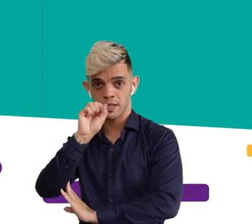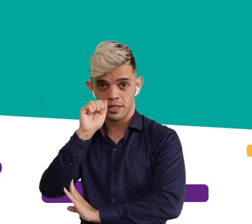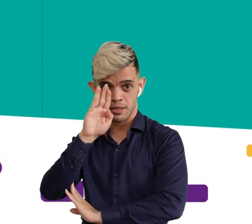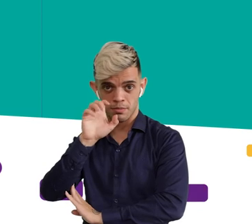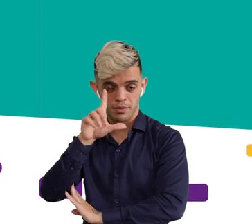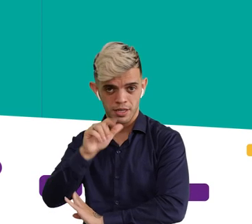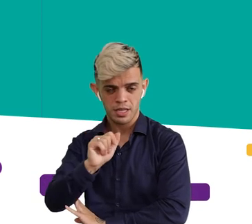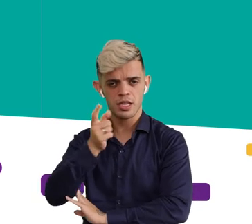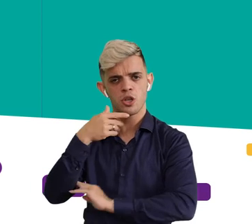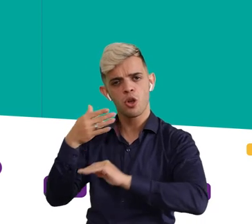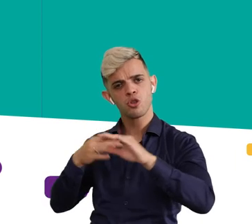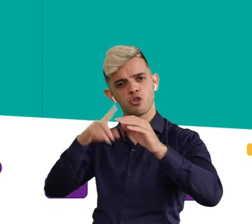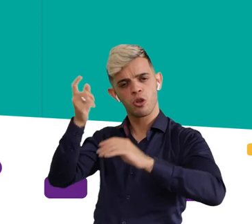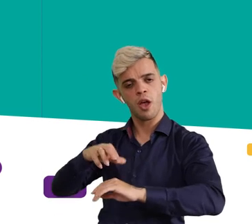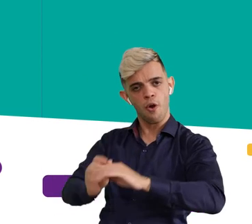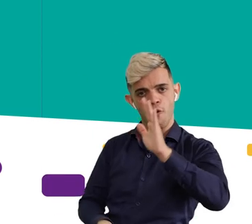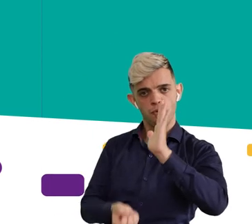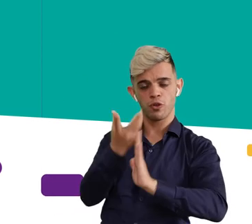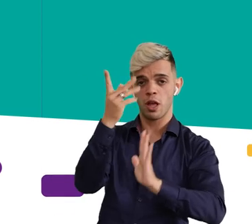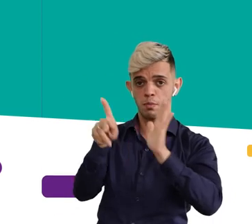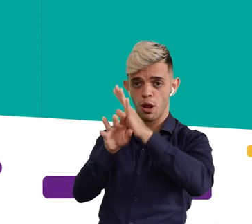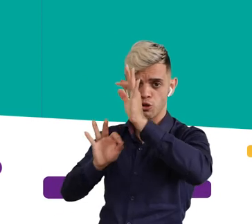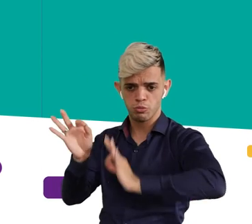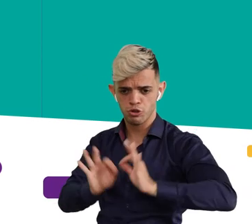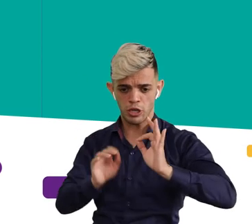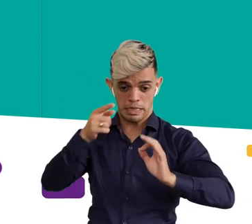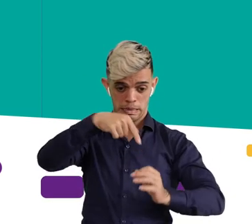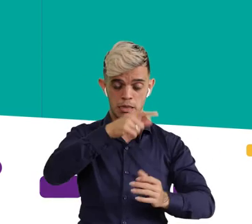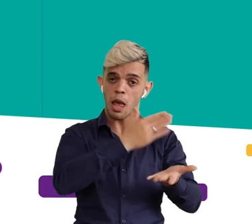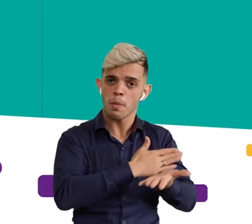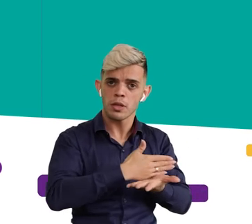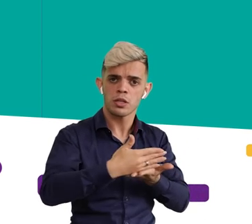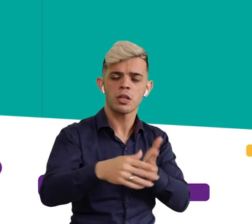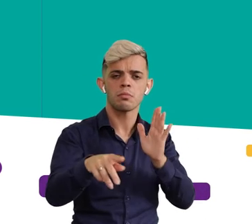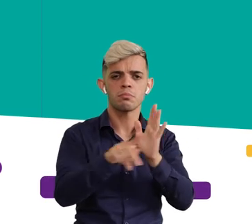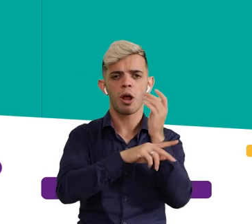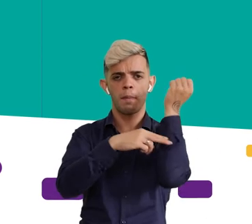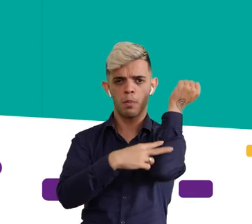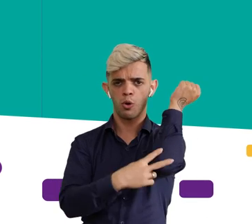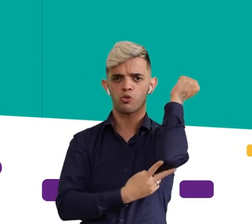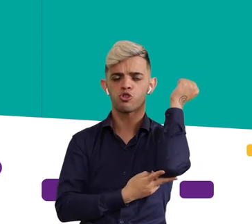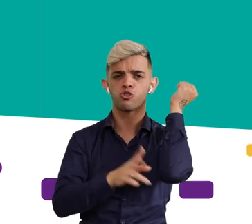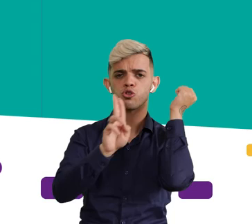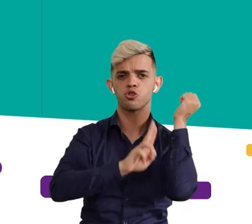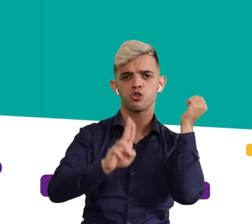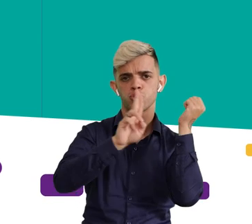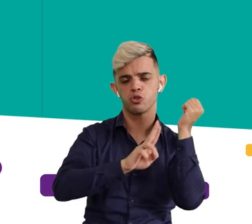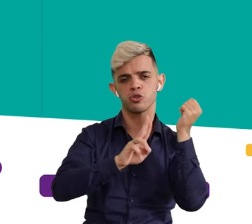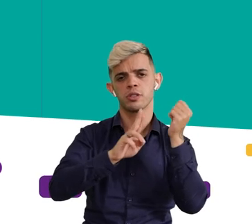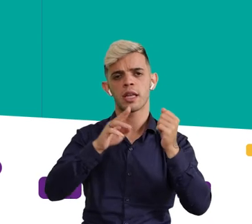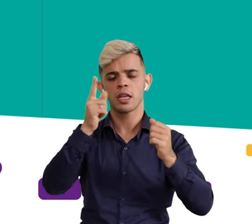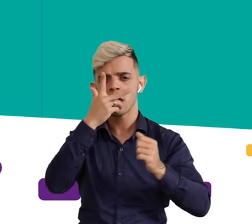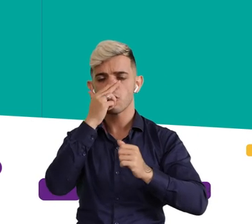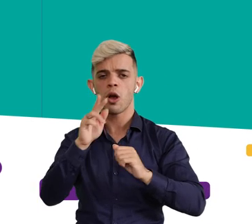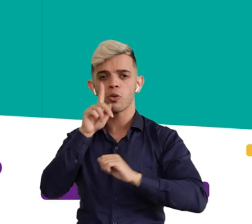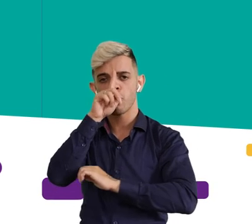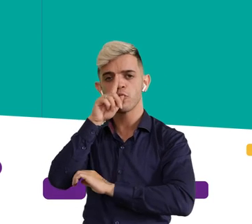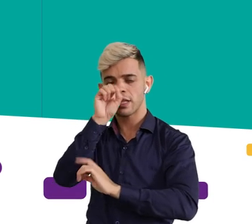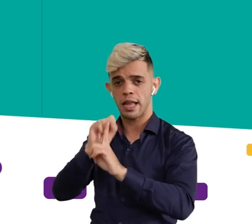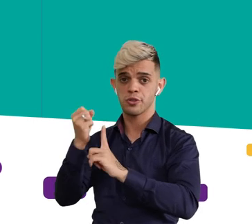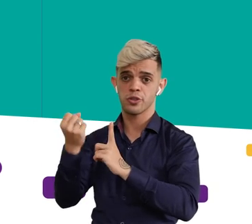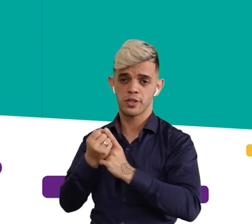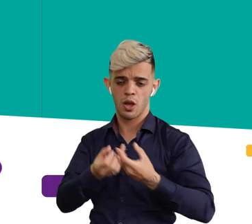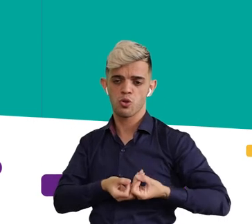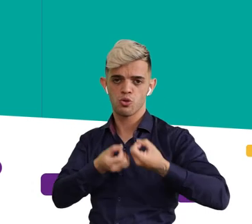Oi, eu sou Isabela Bach e eu sou fundadora do Projeto 5. O nosso projeto é uma iniciativa que visa dar absorventes reutilizáveis